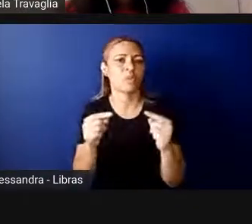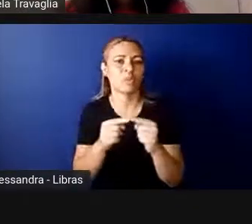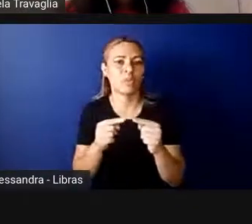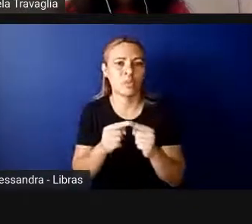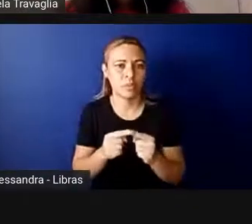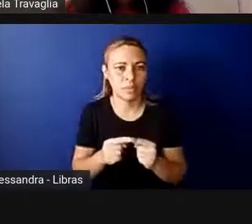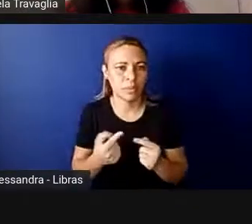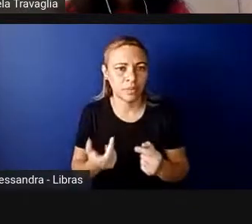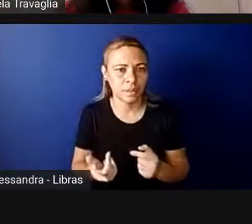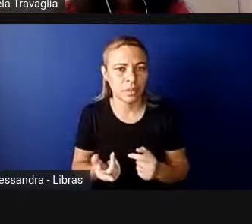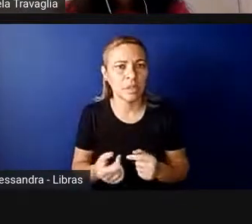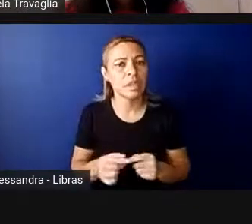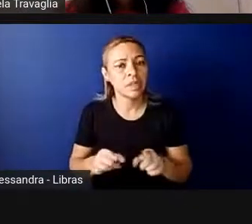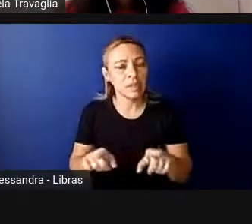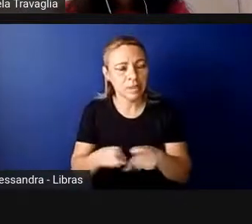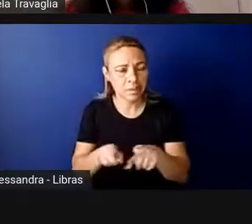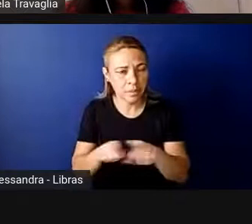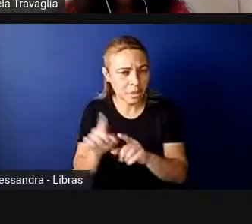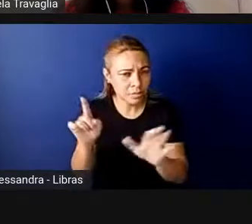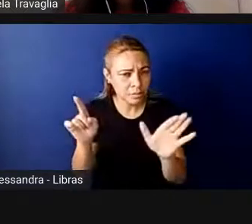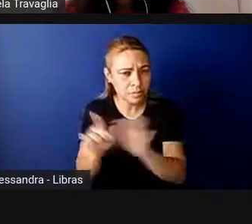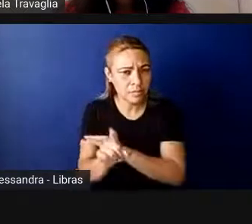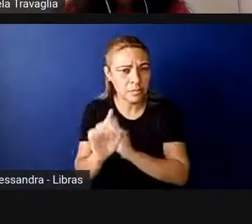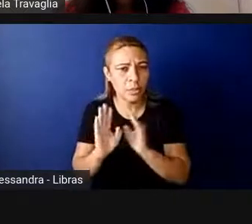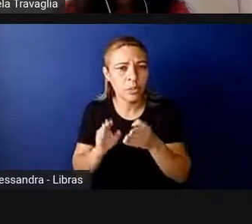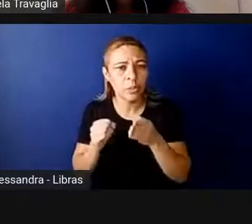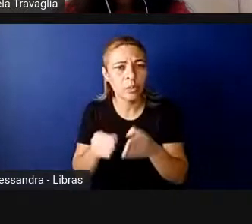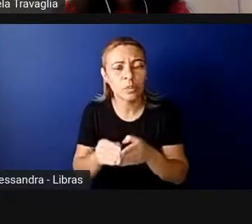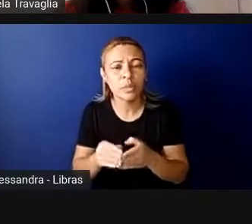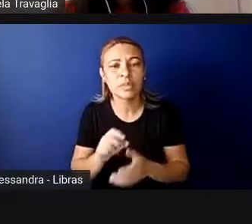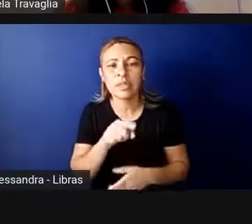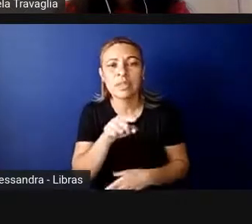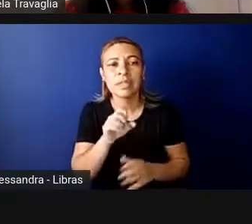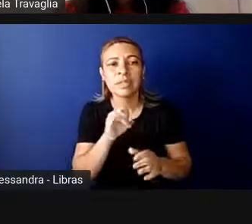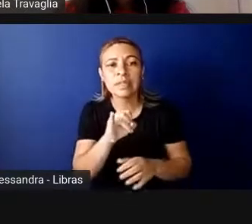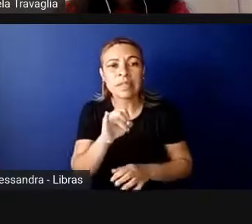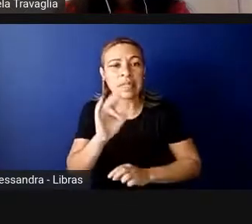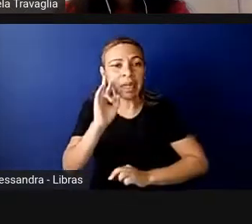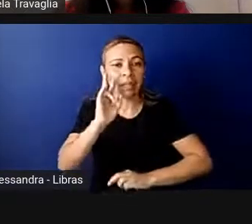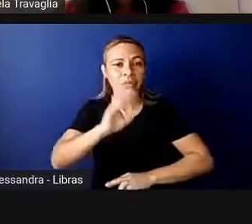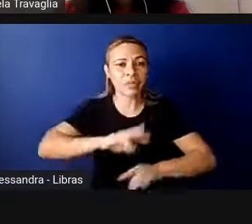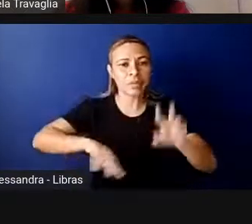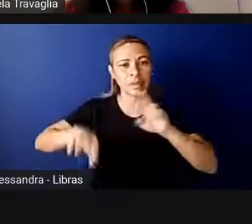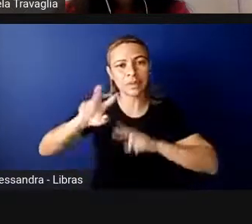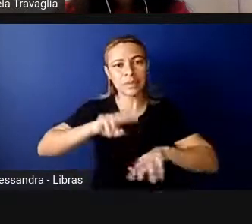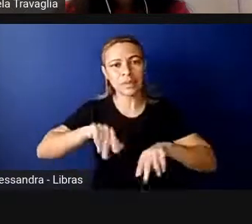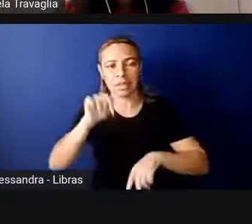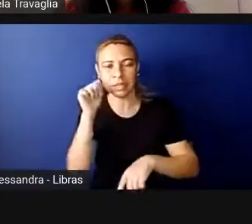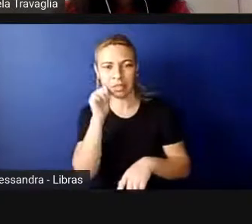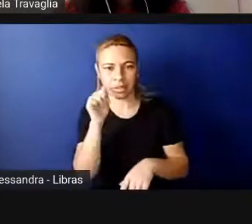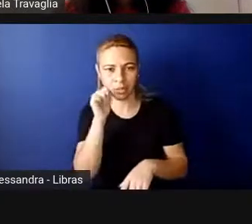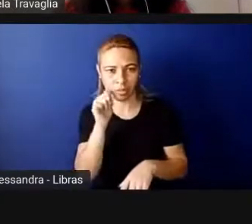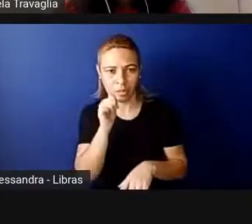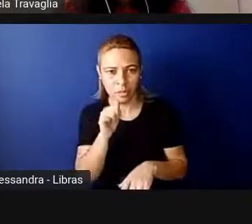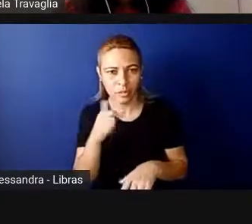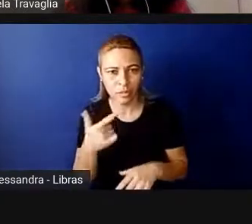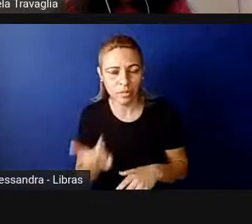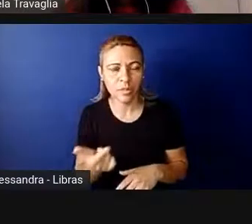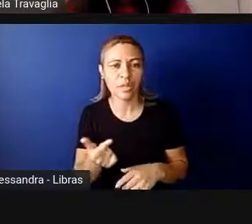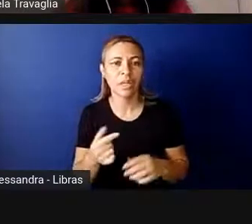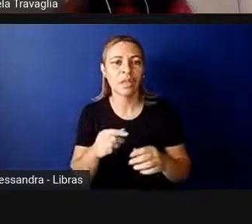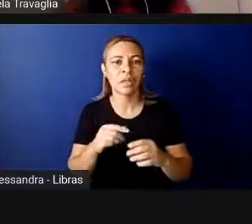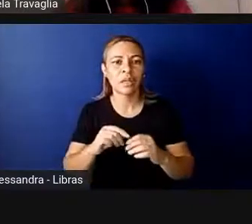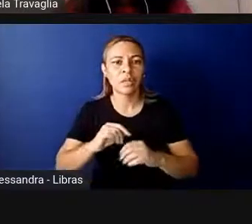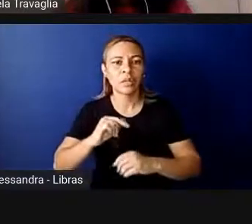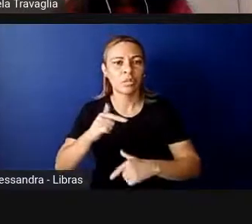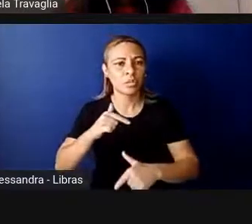específica, se a visibilidade das mulheres, a visibilidade das mulheres em cargos públicos